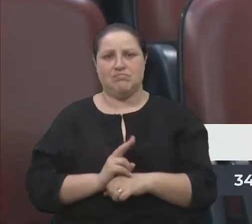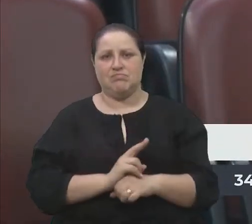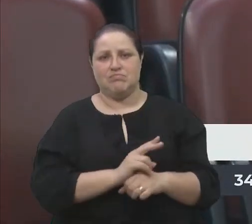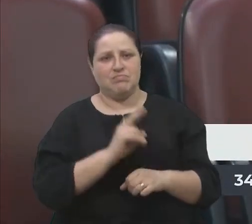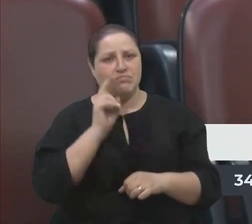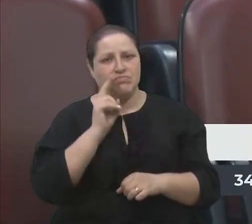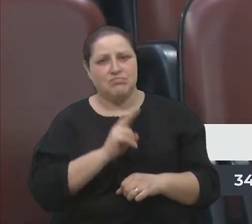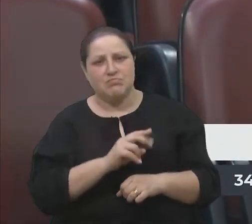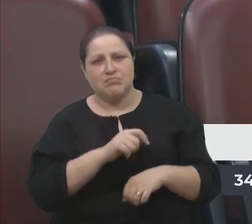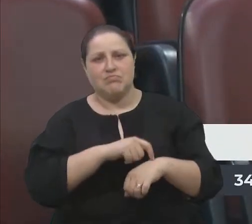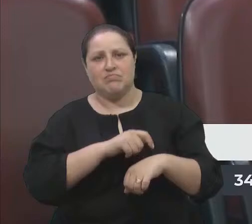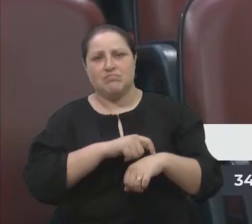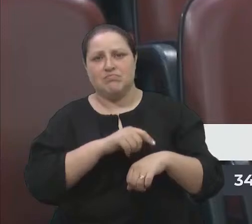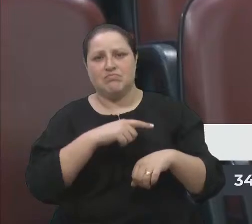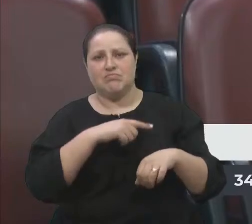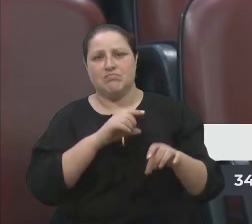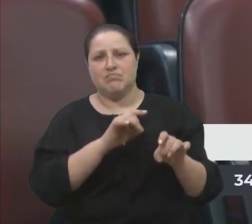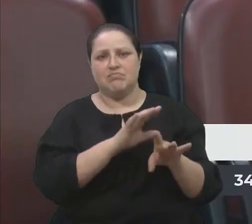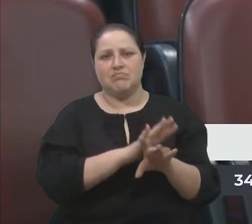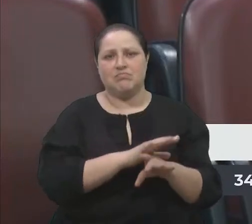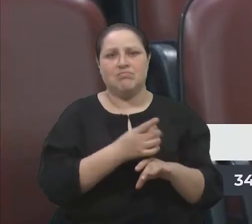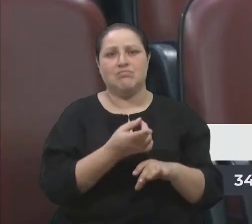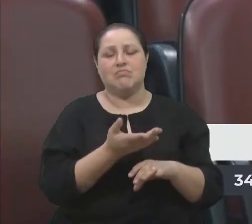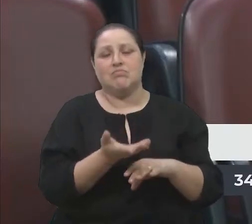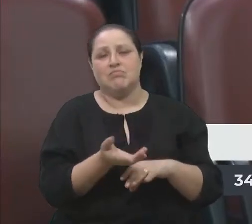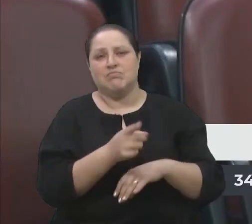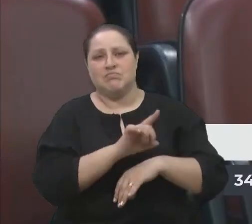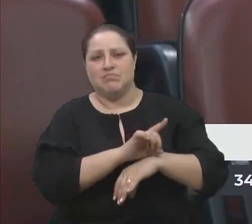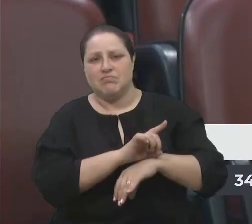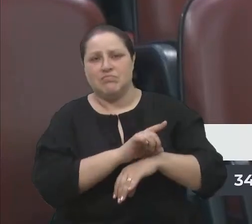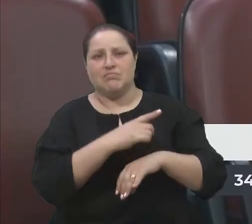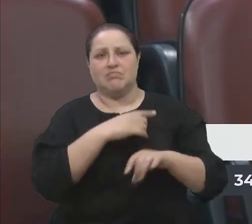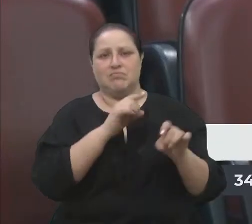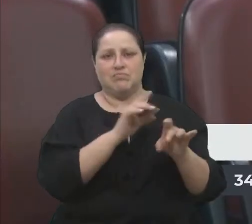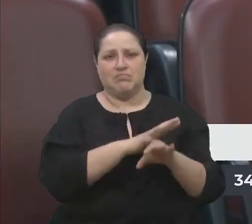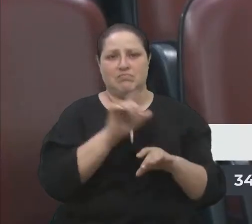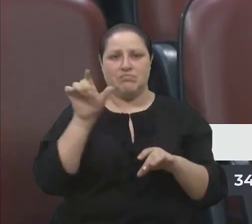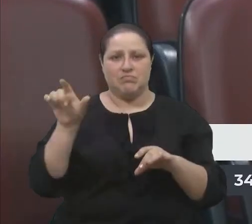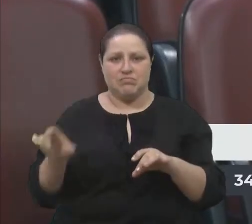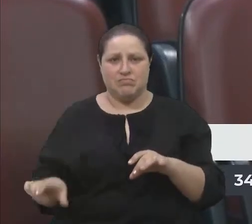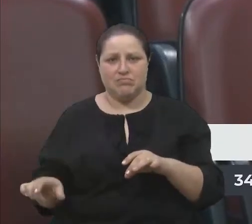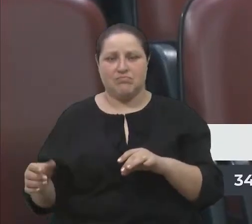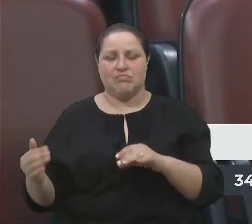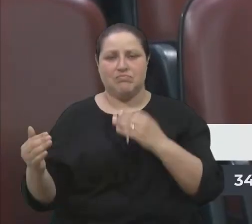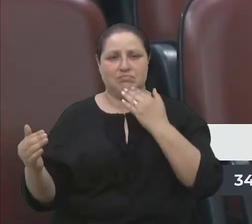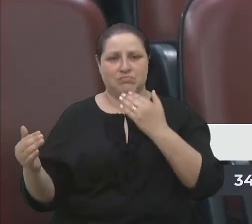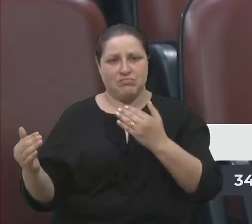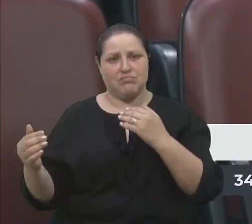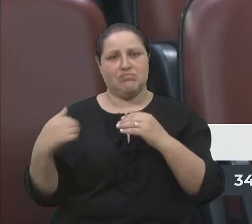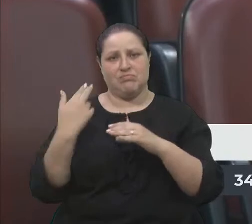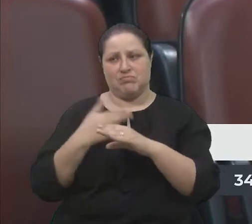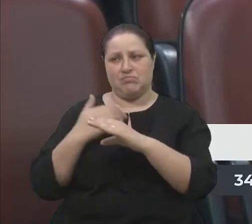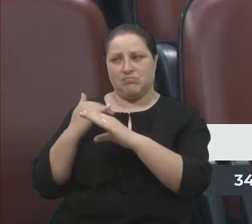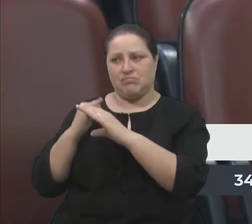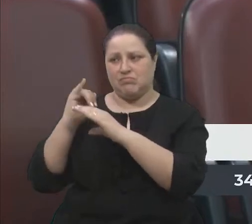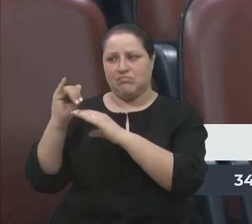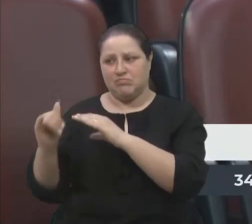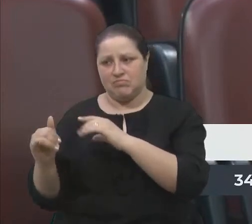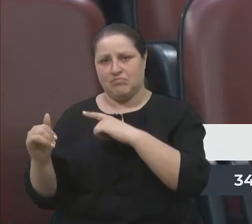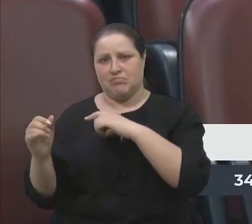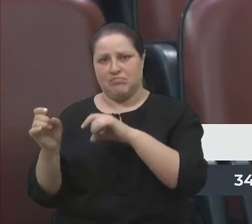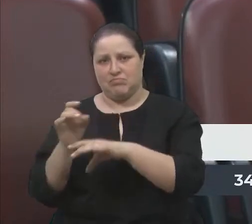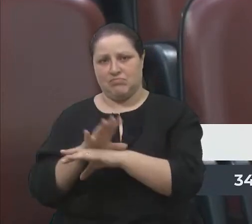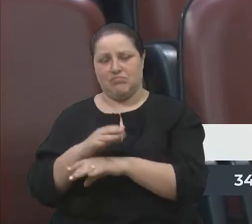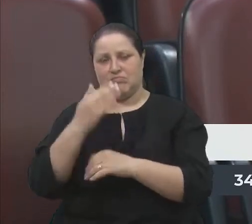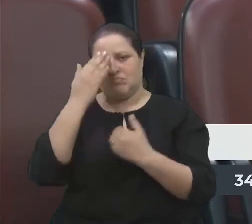o horário que fica pronto, e quando fica pronto, nós comunicamos novamente com as pessoas que estão prontas. Então, quero agradecer o meu